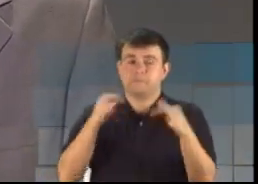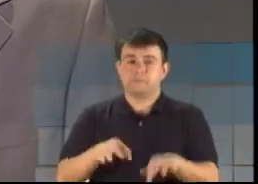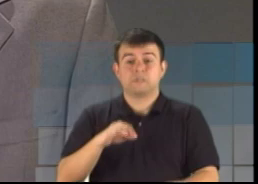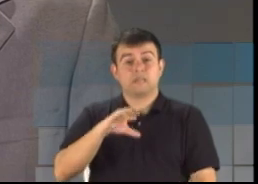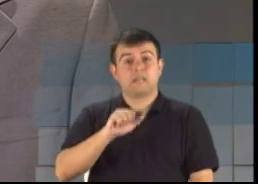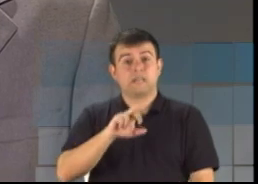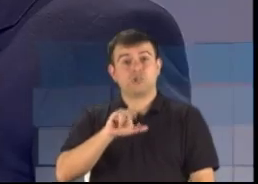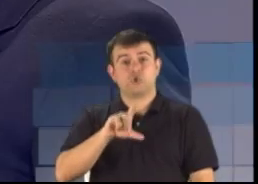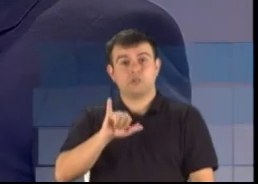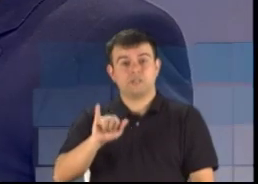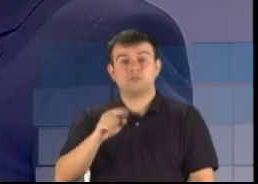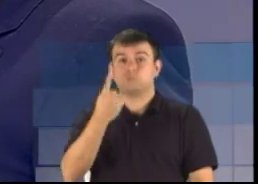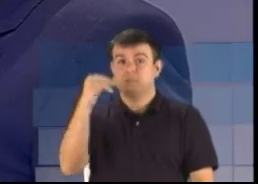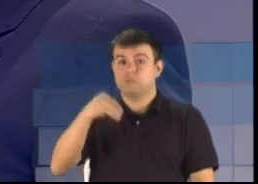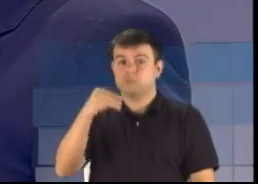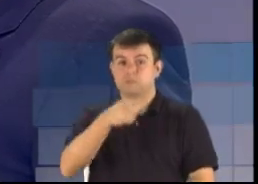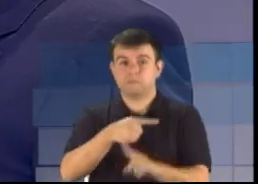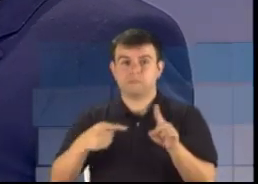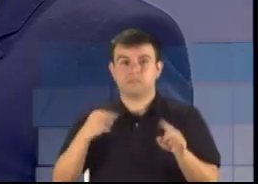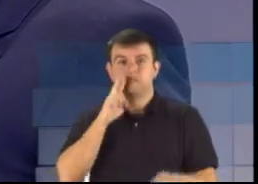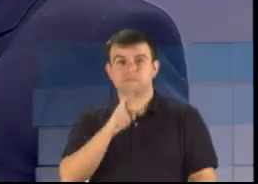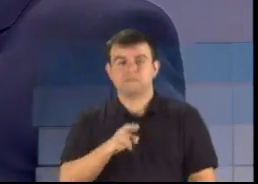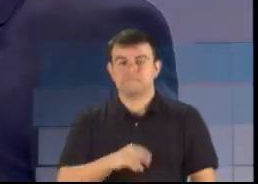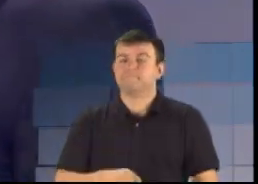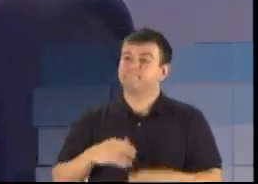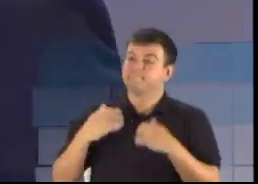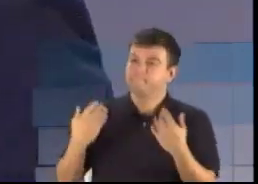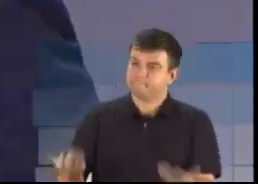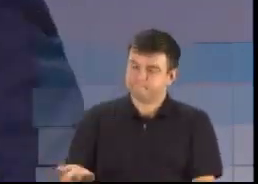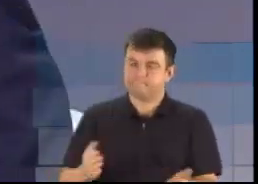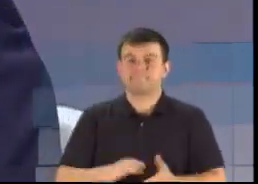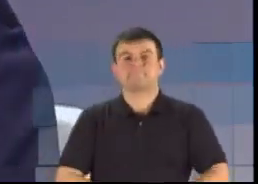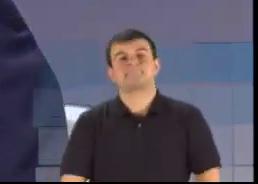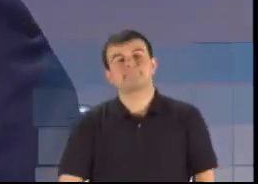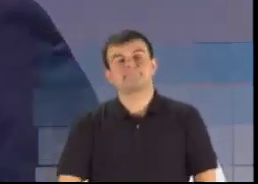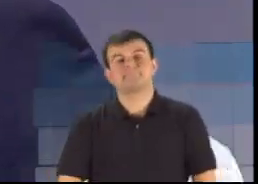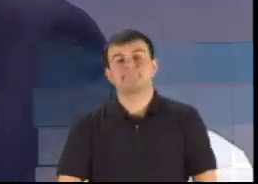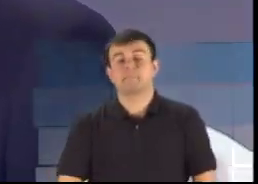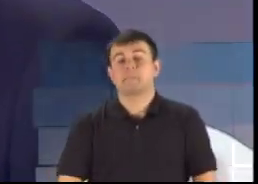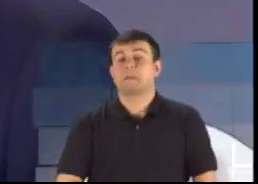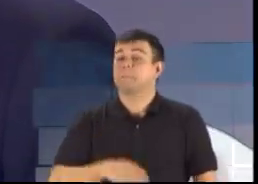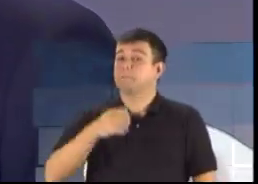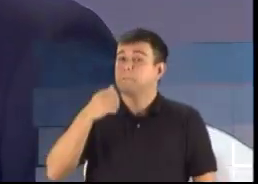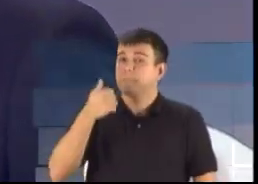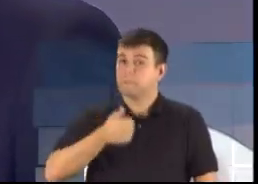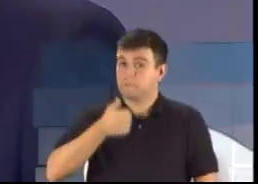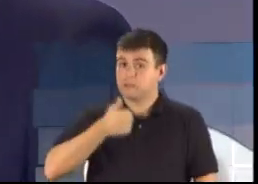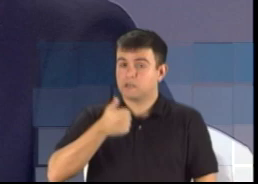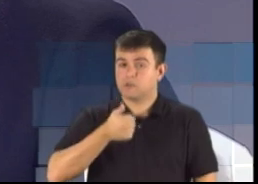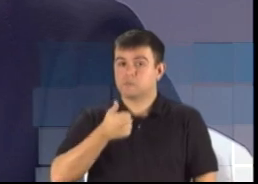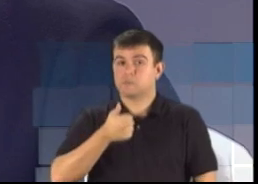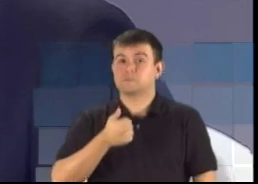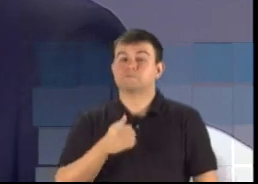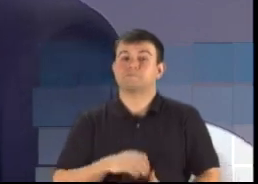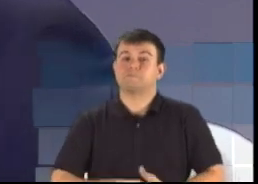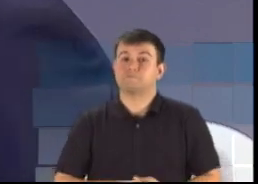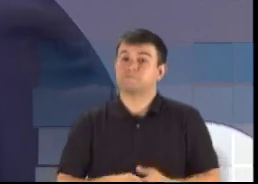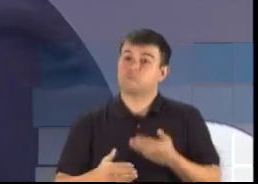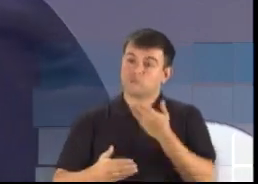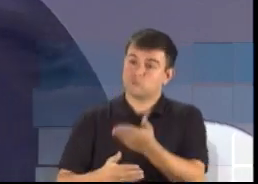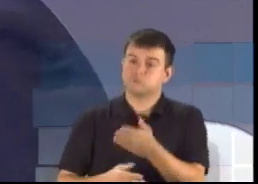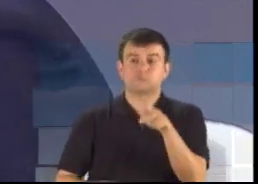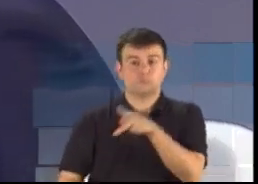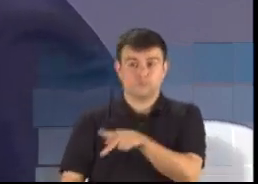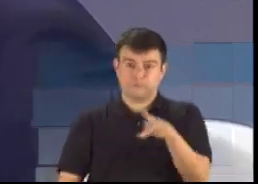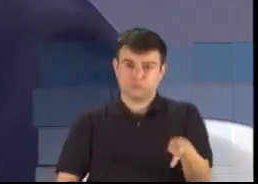minuto e meio para a resposta. Candidato Nubem, primeiramente, o senhor como professor entende muito